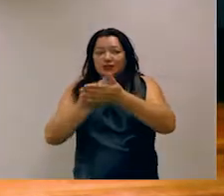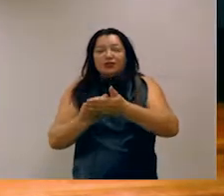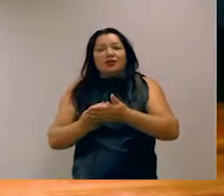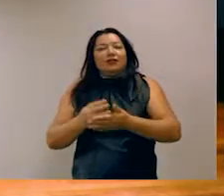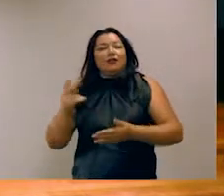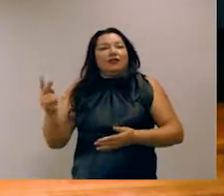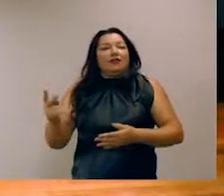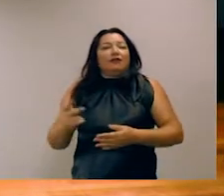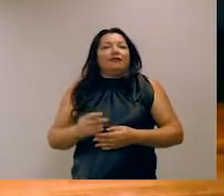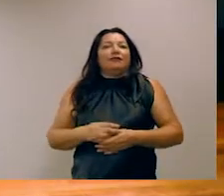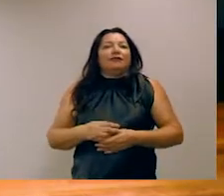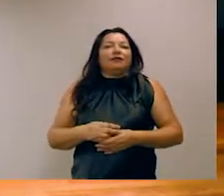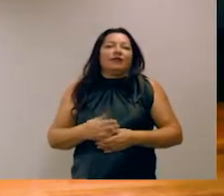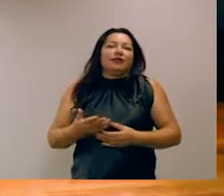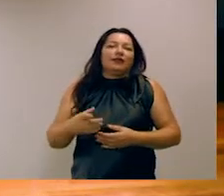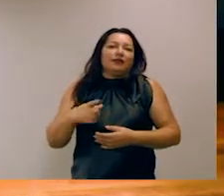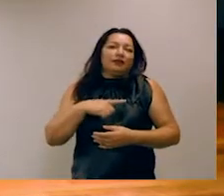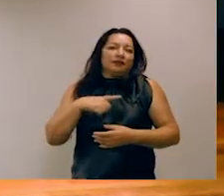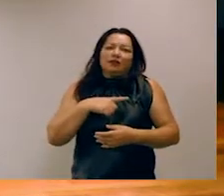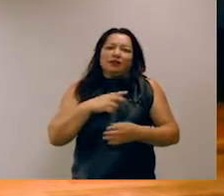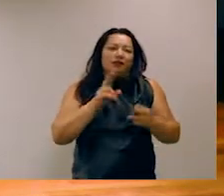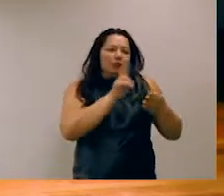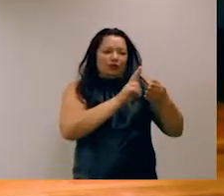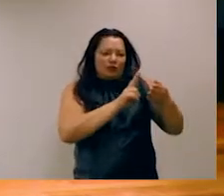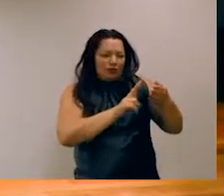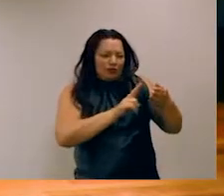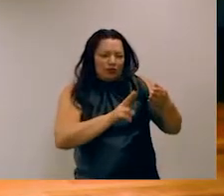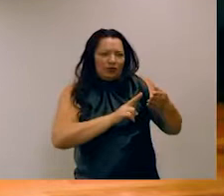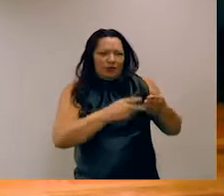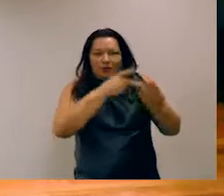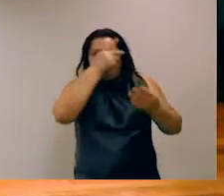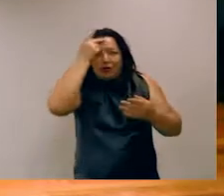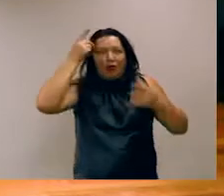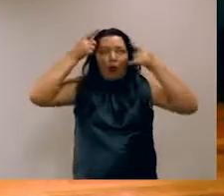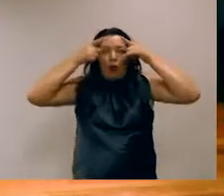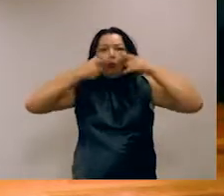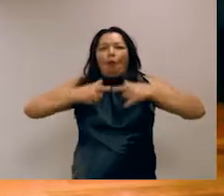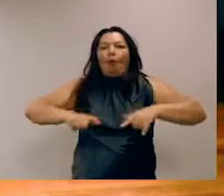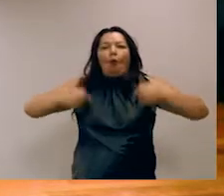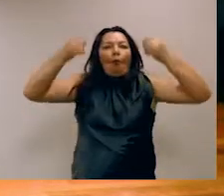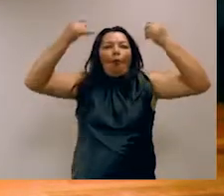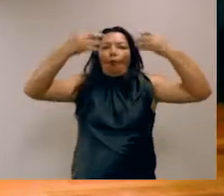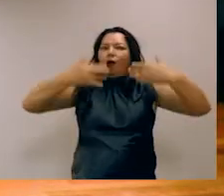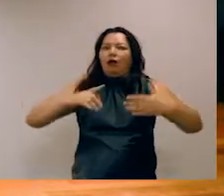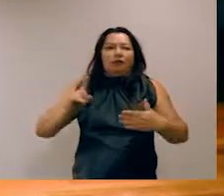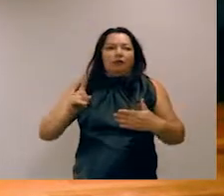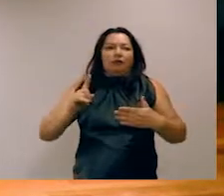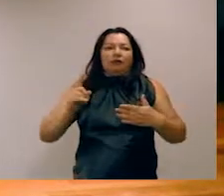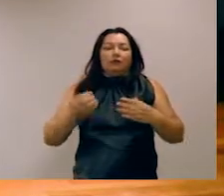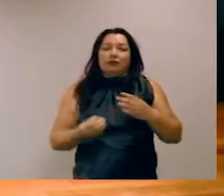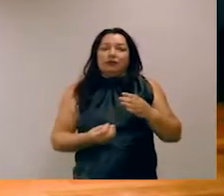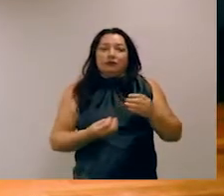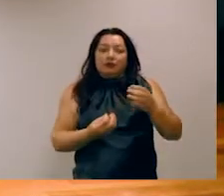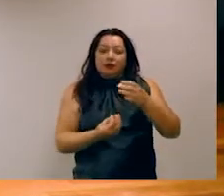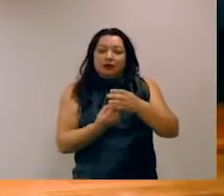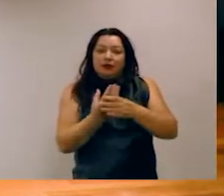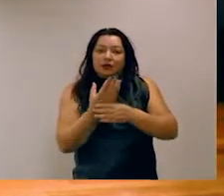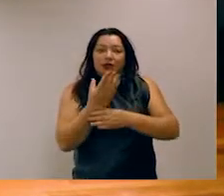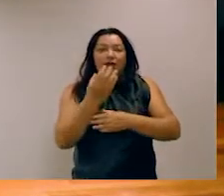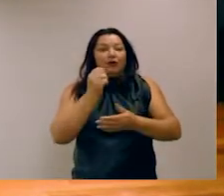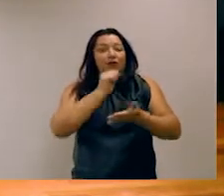precisar ser rotulado, você não precisa de labels explicando o seu texto. Ele gera uma atividade